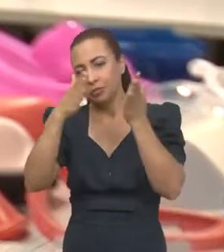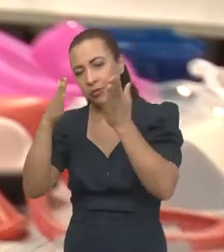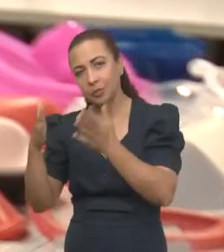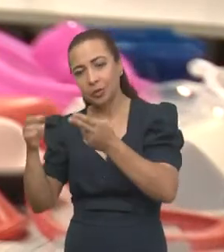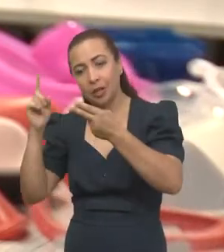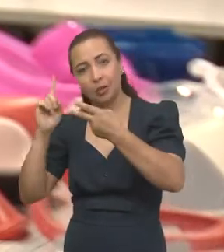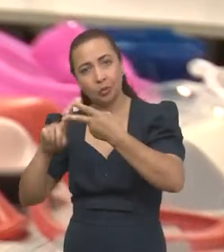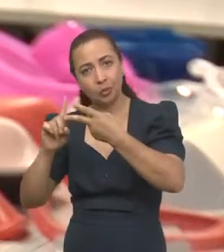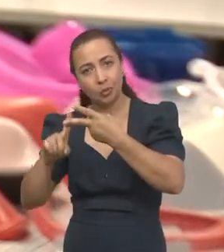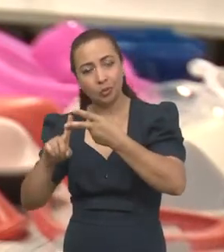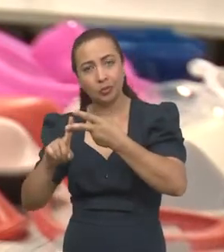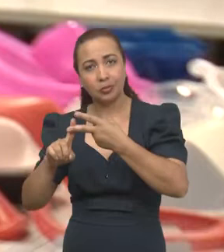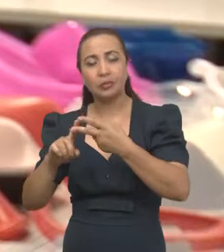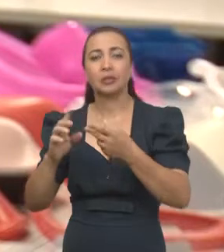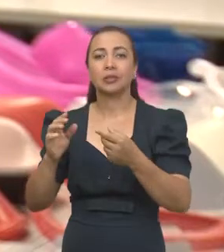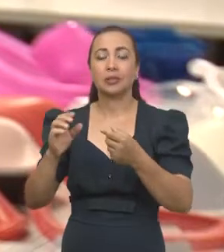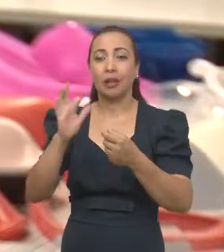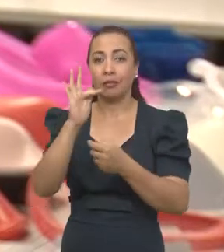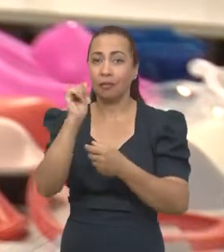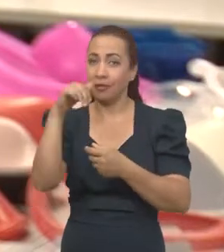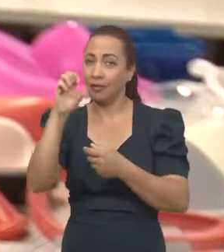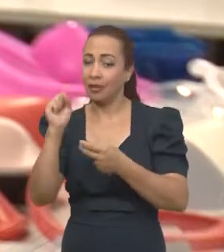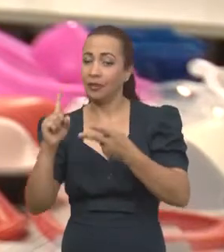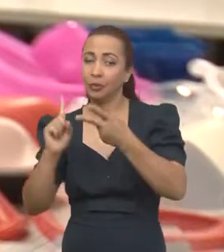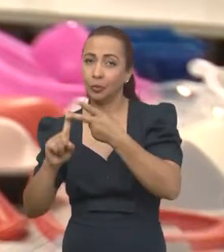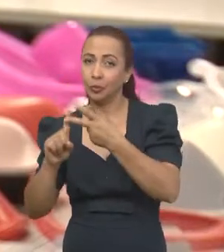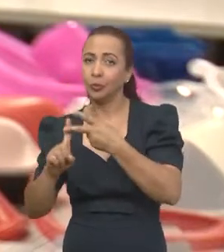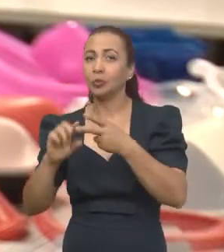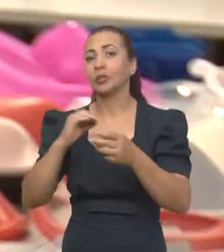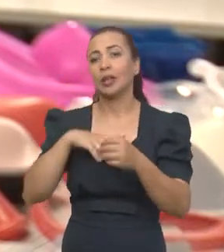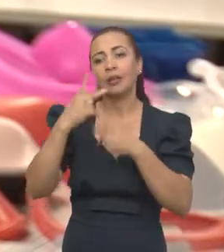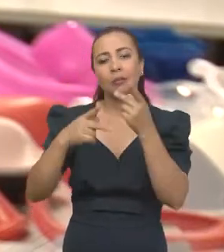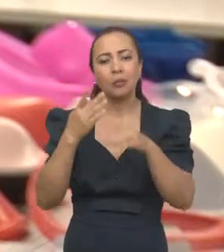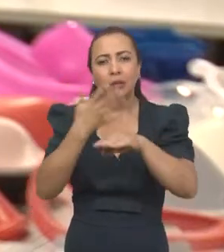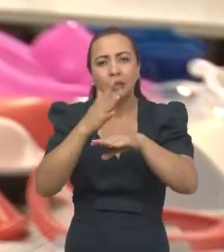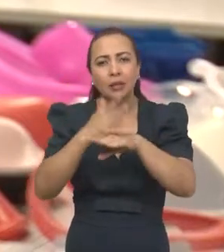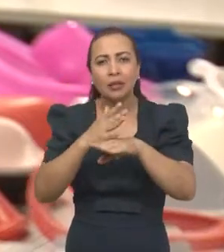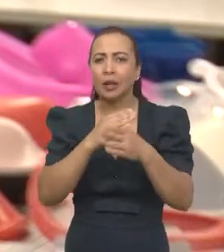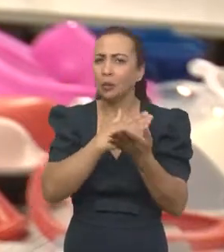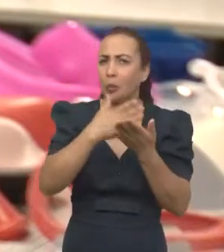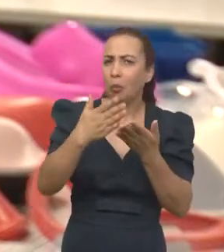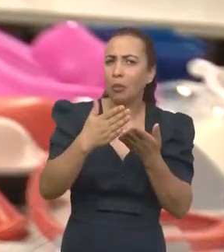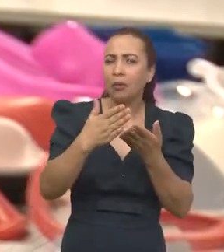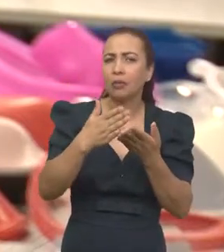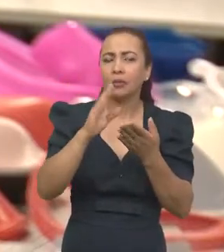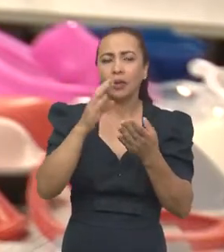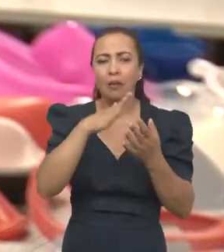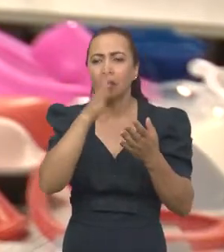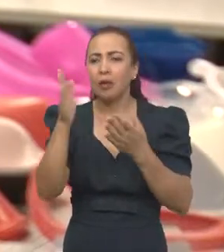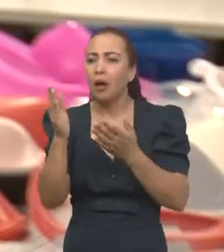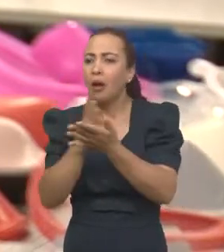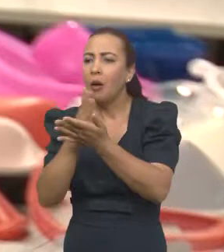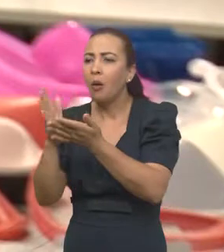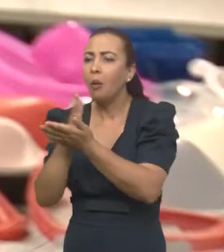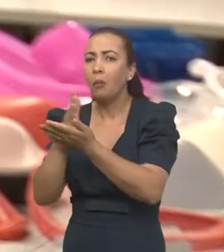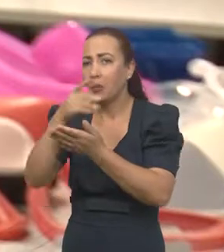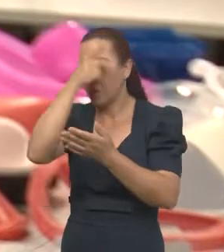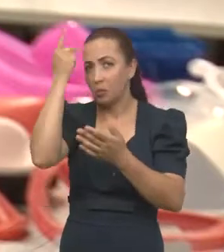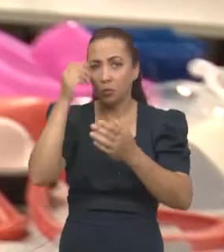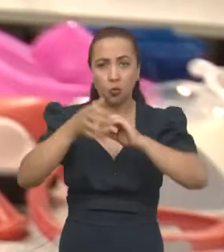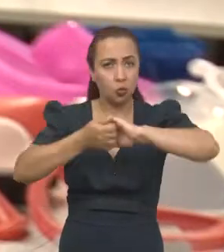a fase onde a gente chega, depois de ter atestado esse funcionamento, é, de fato, ir atrás de alguns